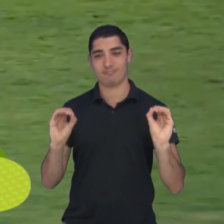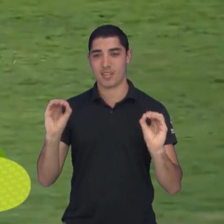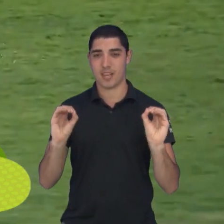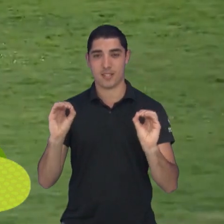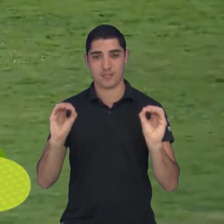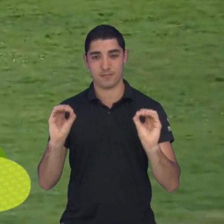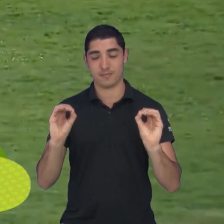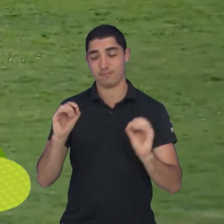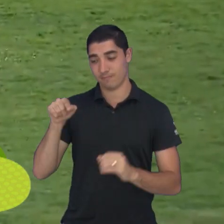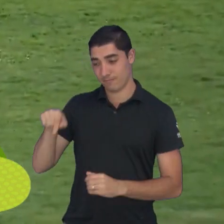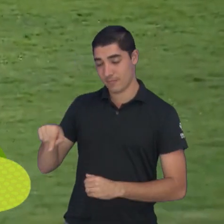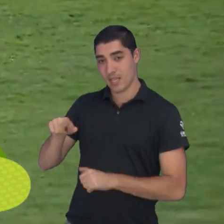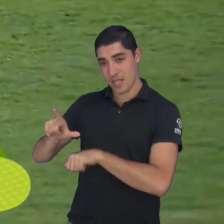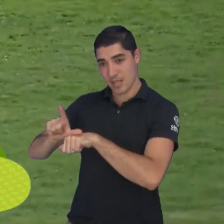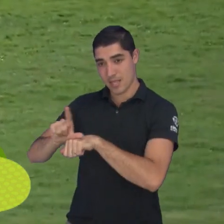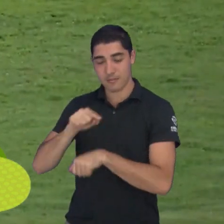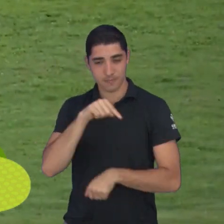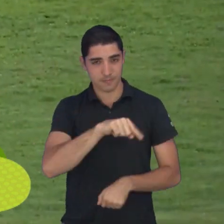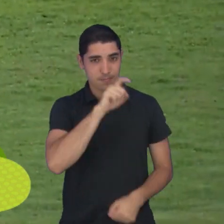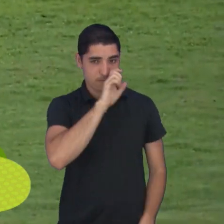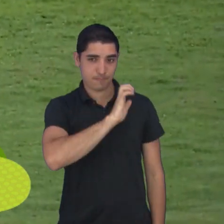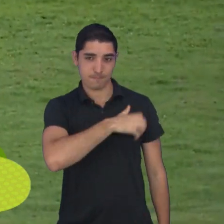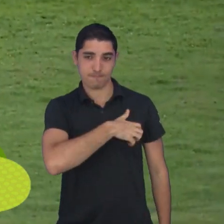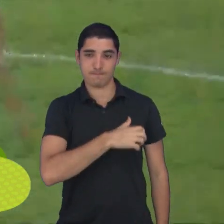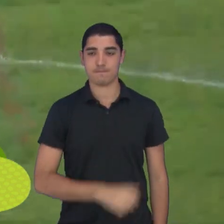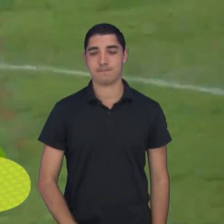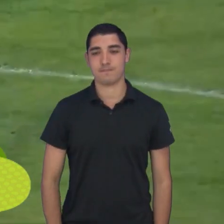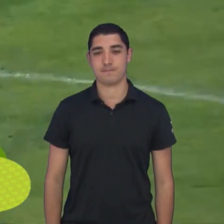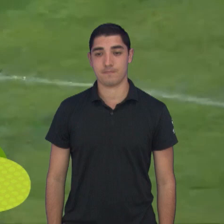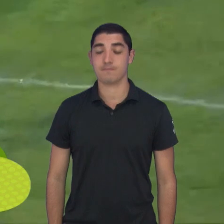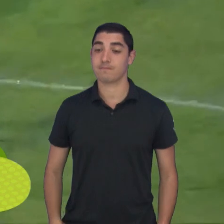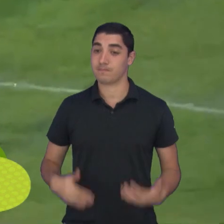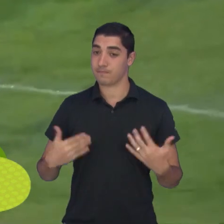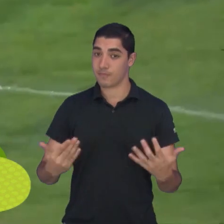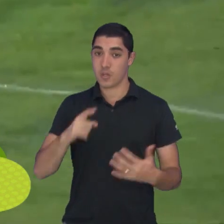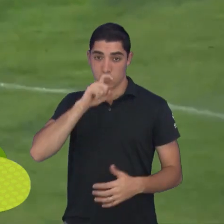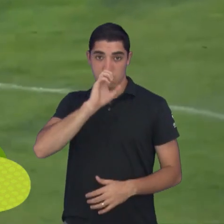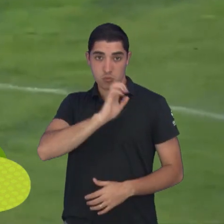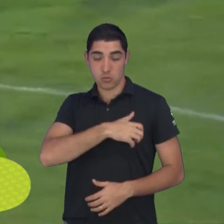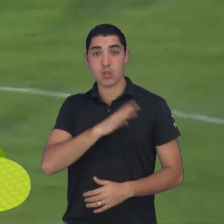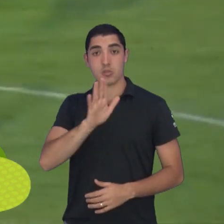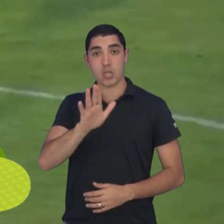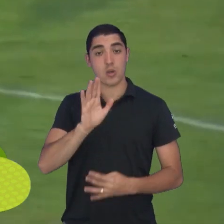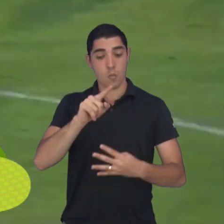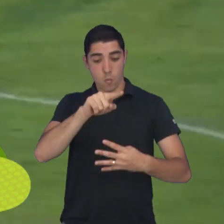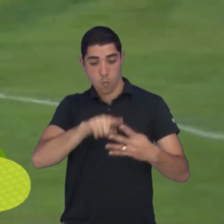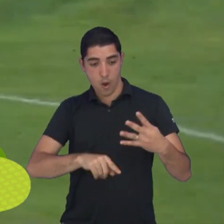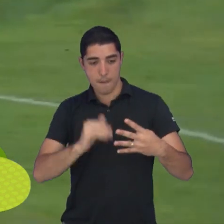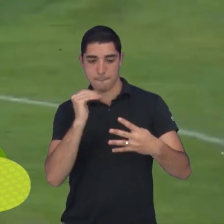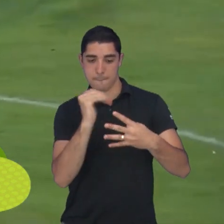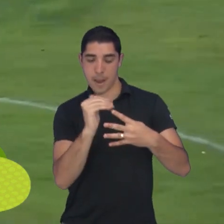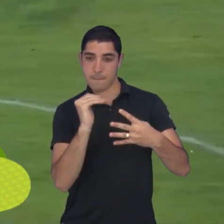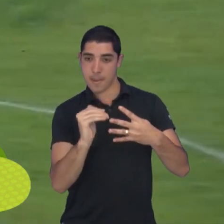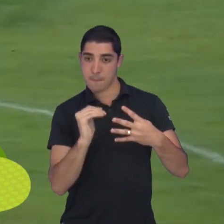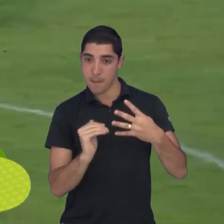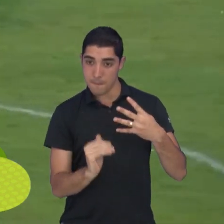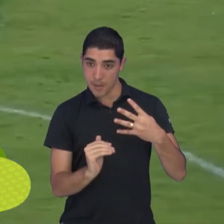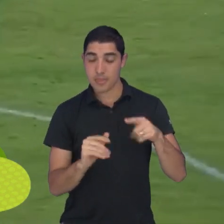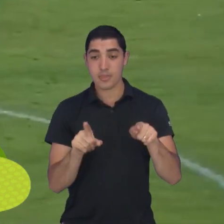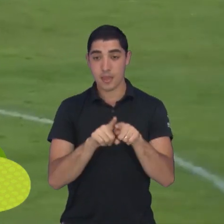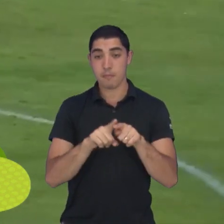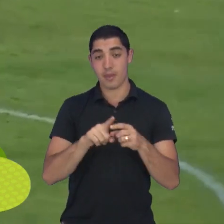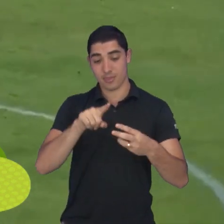placar. Zero para o Linense e zero para o São José. A Águia chega ao quarto empate na competição. O terceiro por